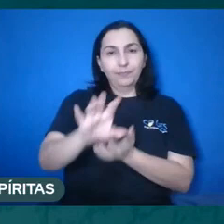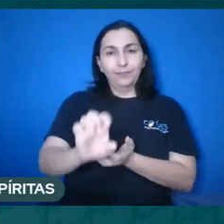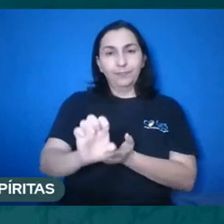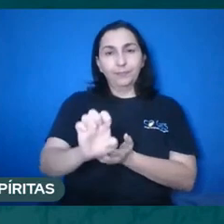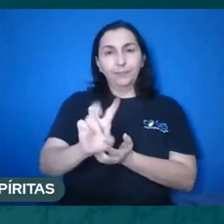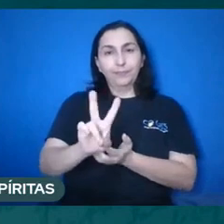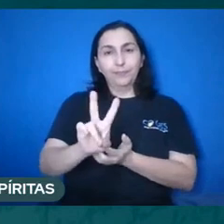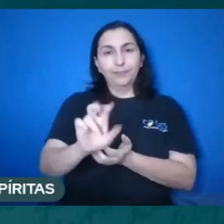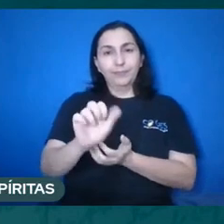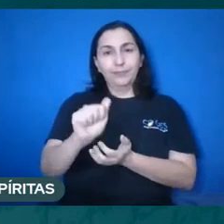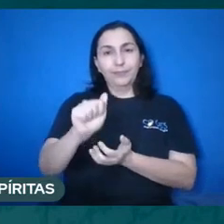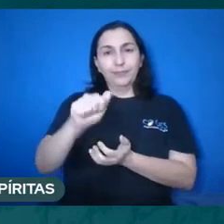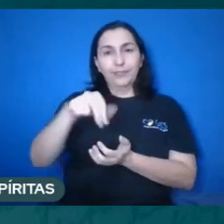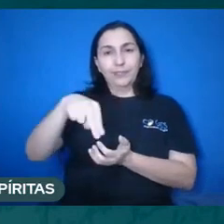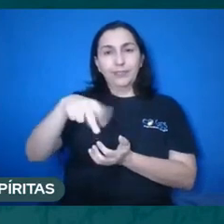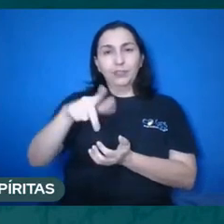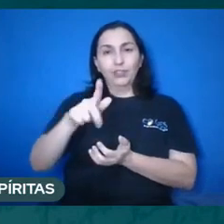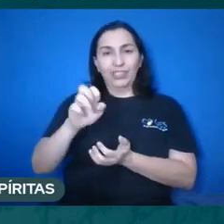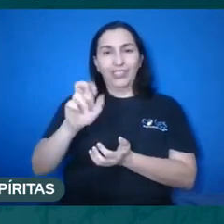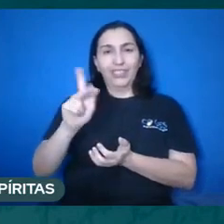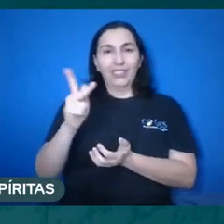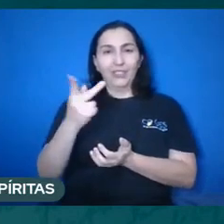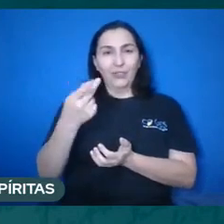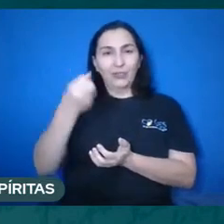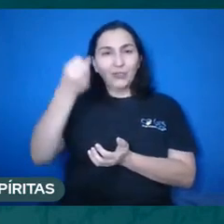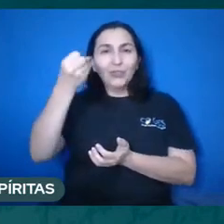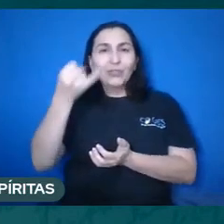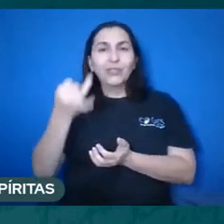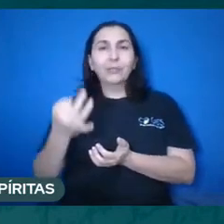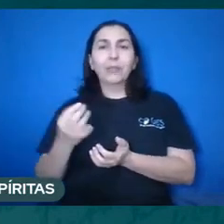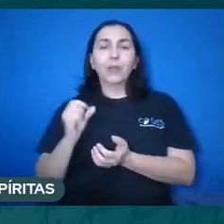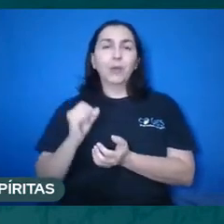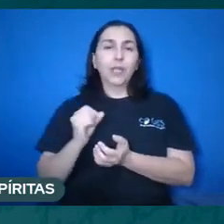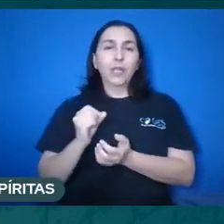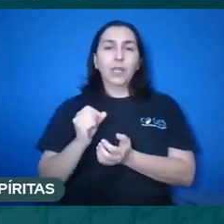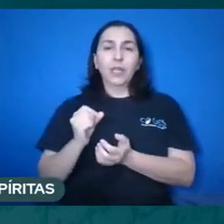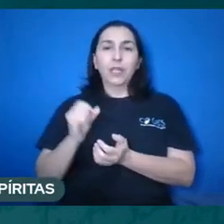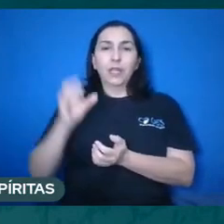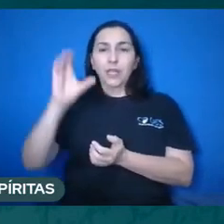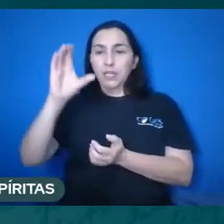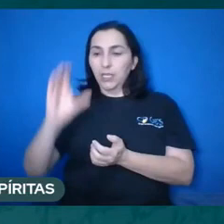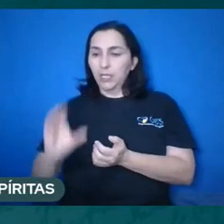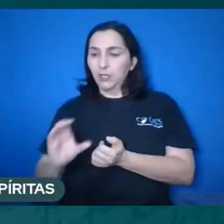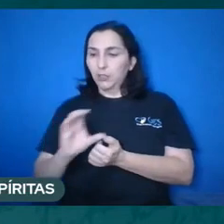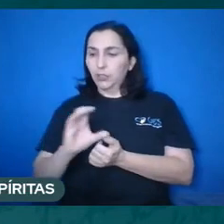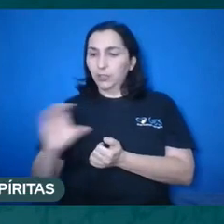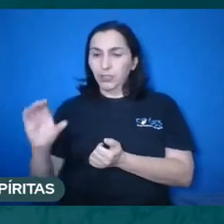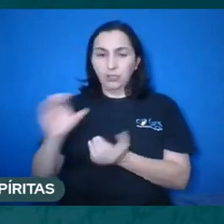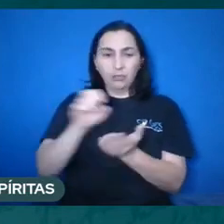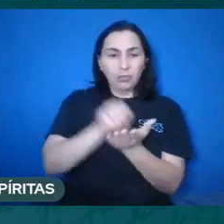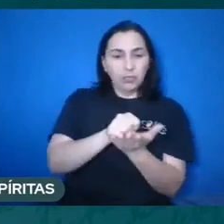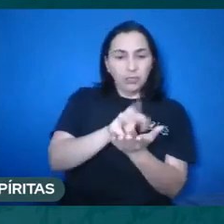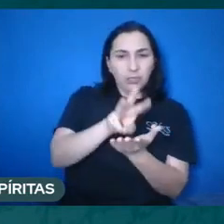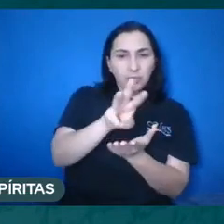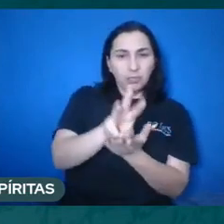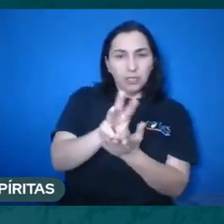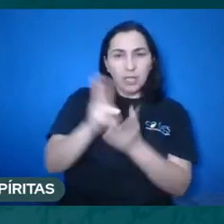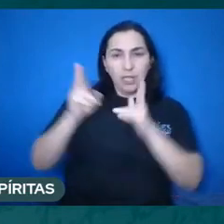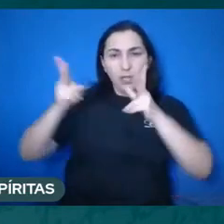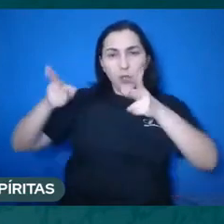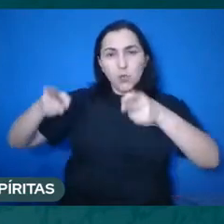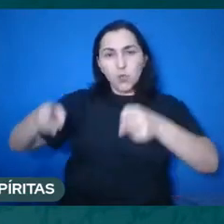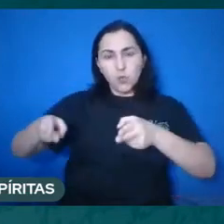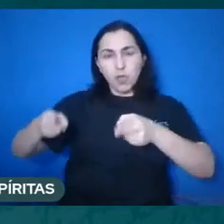sucinto, né? Ele diz que o cristianismo e o espiritismo dizem a mesma coisa, ensinam a mesma coisa em relação ao